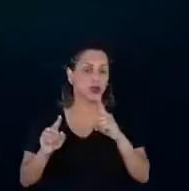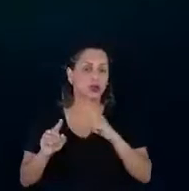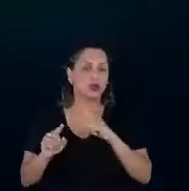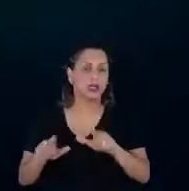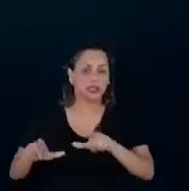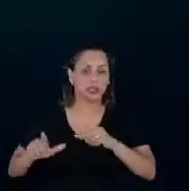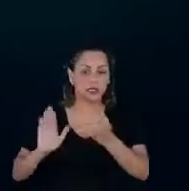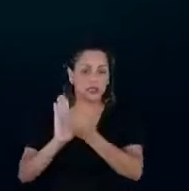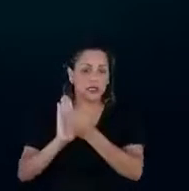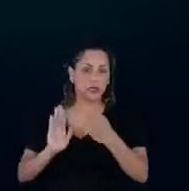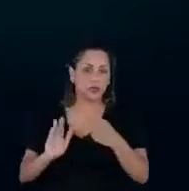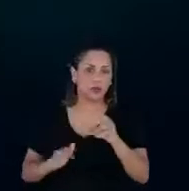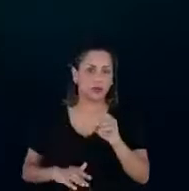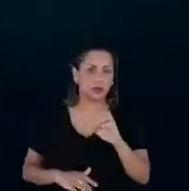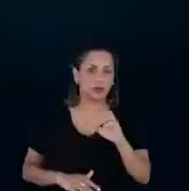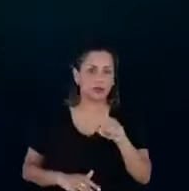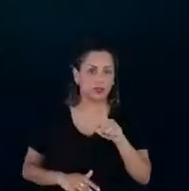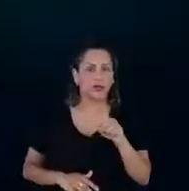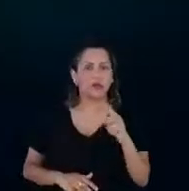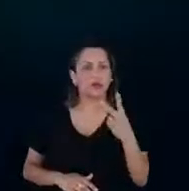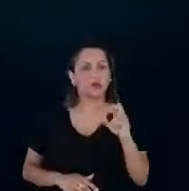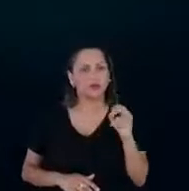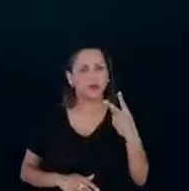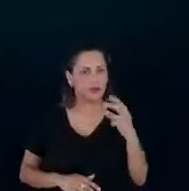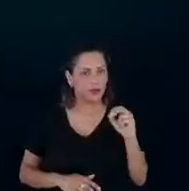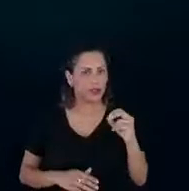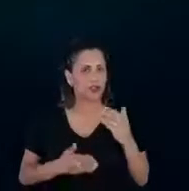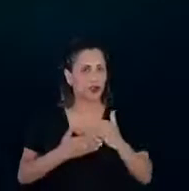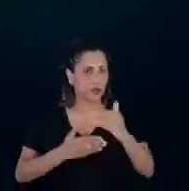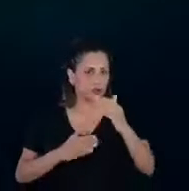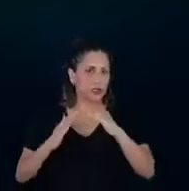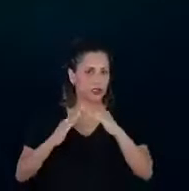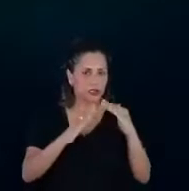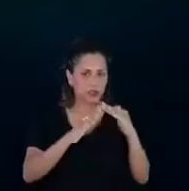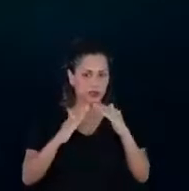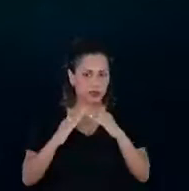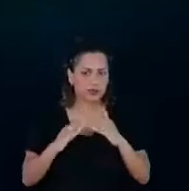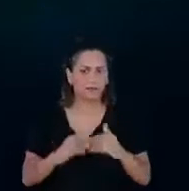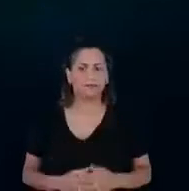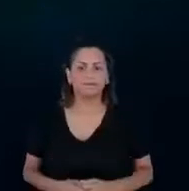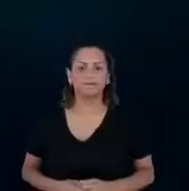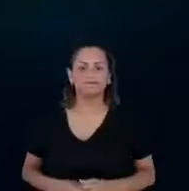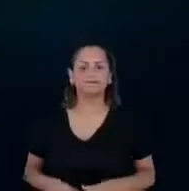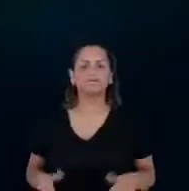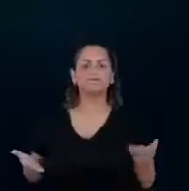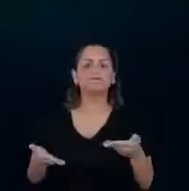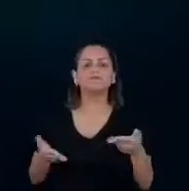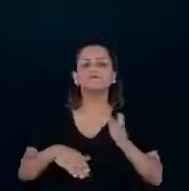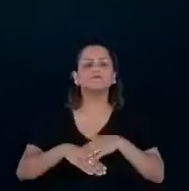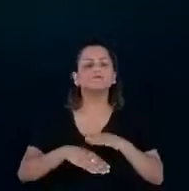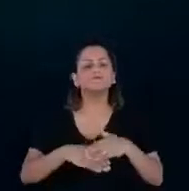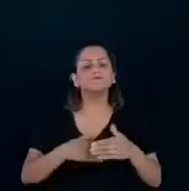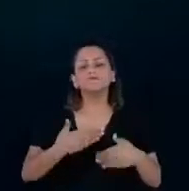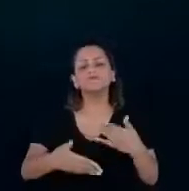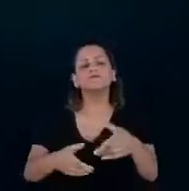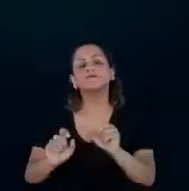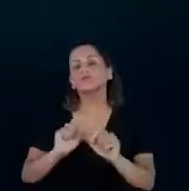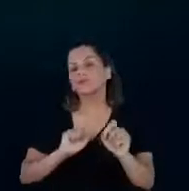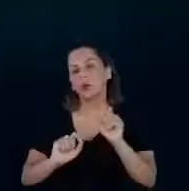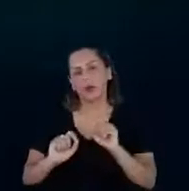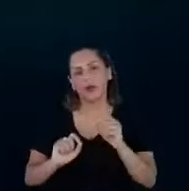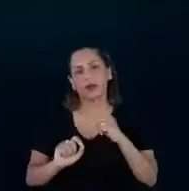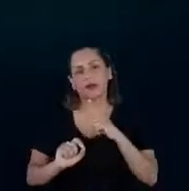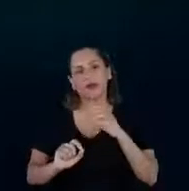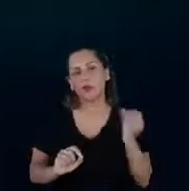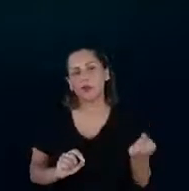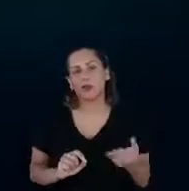Edificações Residenciais em 2020. E o que a gente tem em andamento? O a gente pode trazer de novo para o selo? A gente tem a revisão do